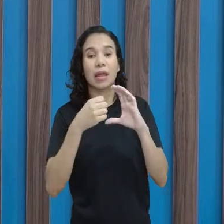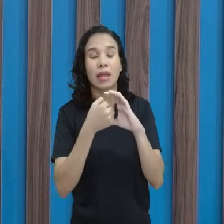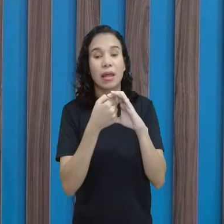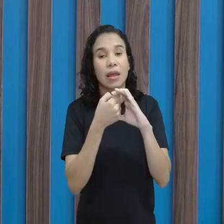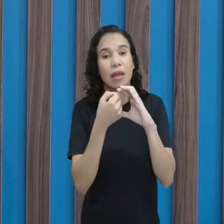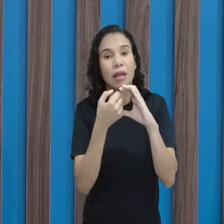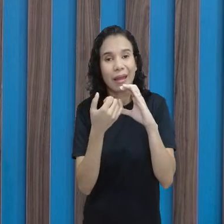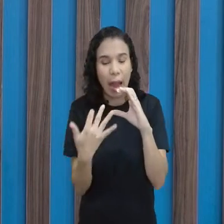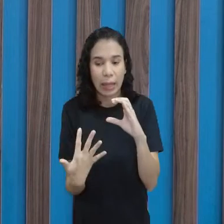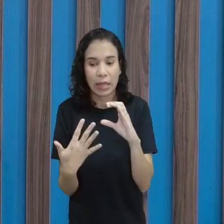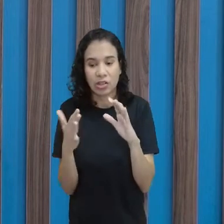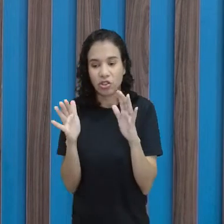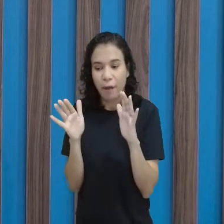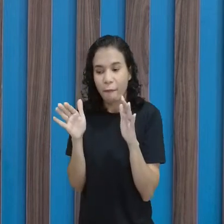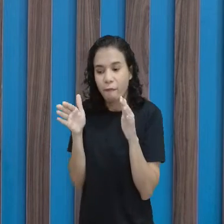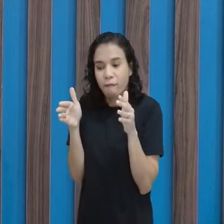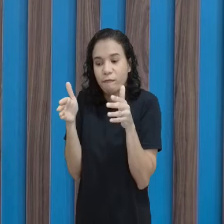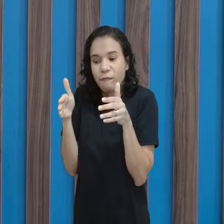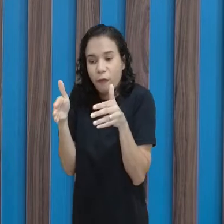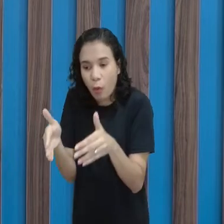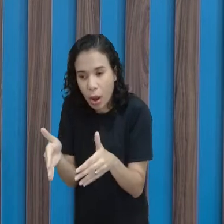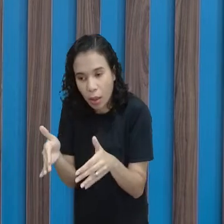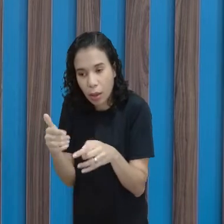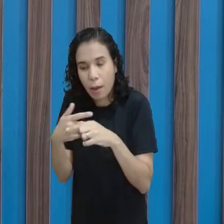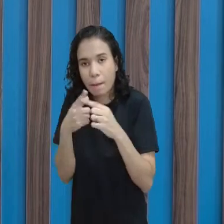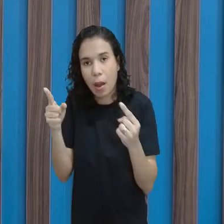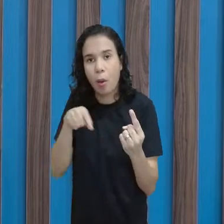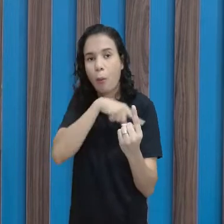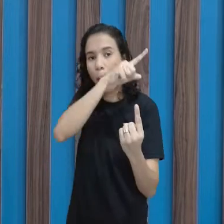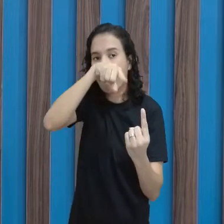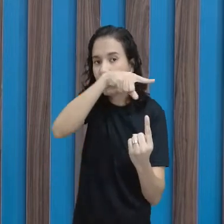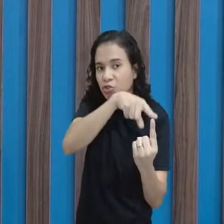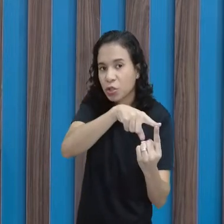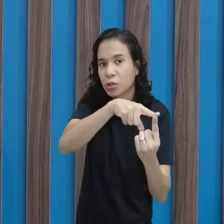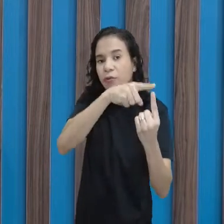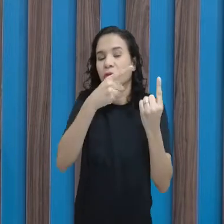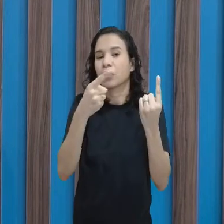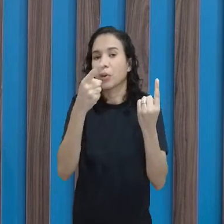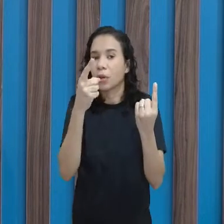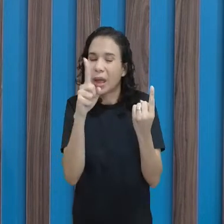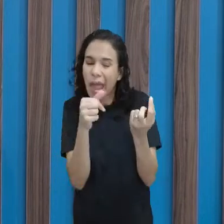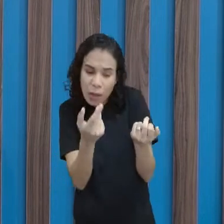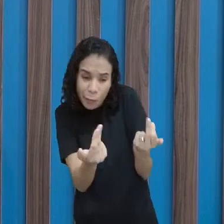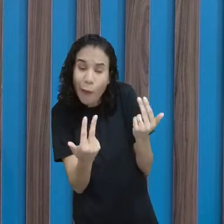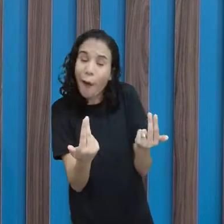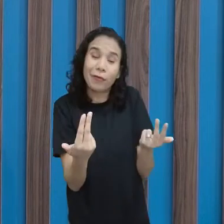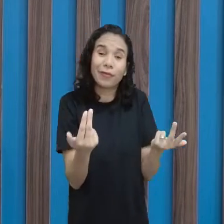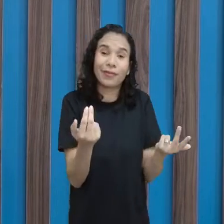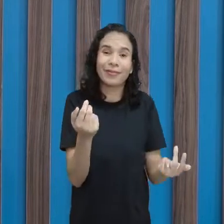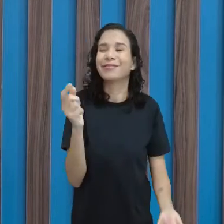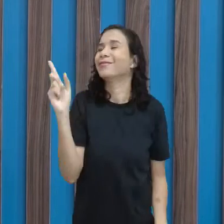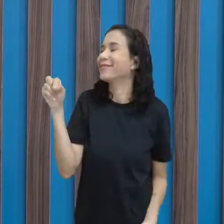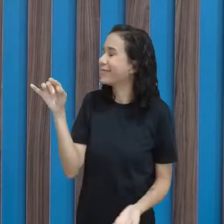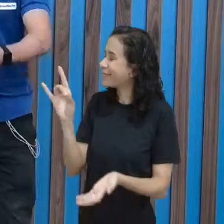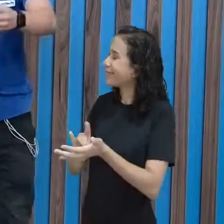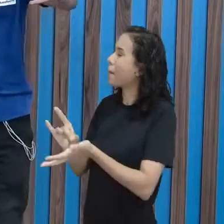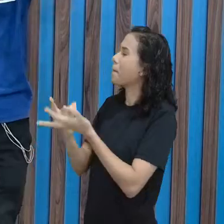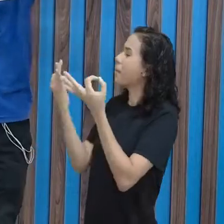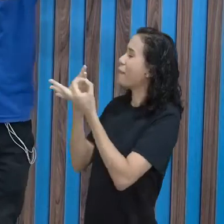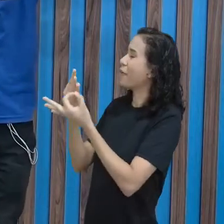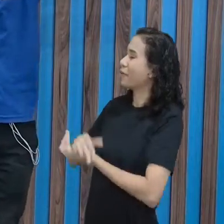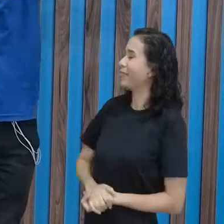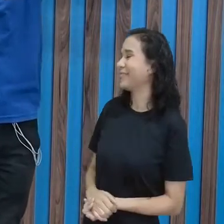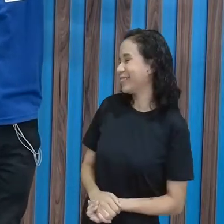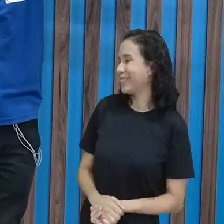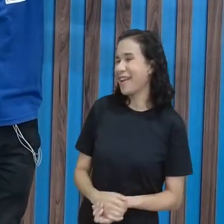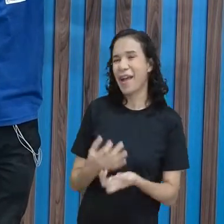específicas, mas o objetivo, ele é igual, né? É exatamente, olha aí, perfeita.